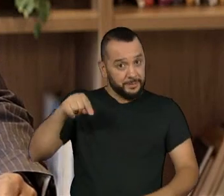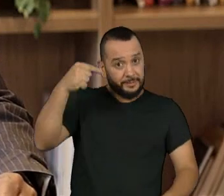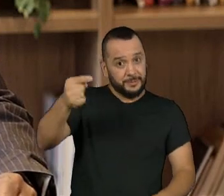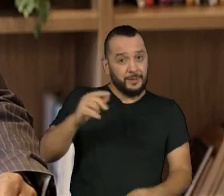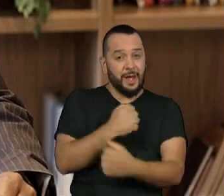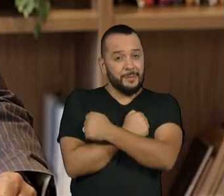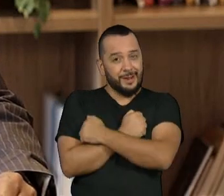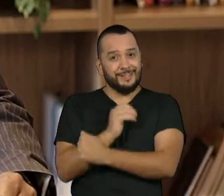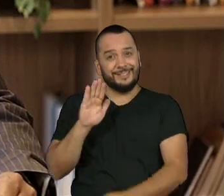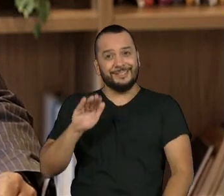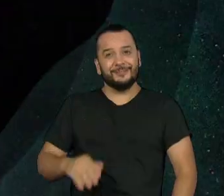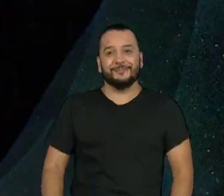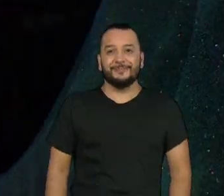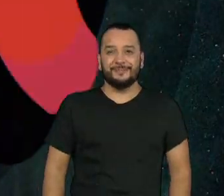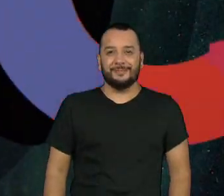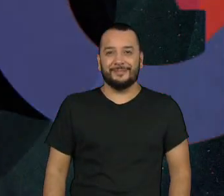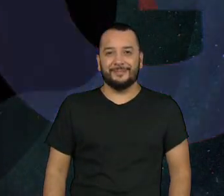próxima edição. Abraços e até lá!